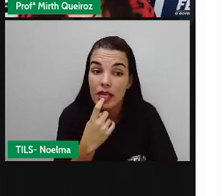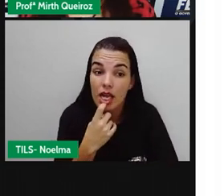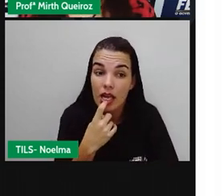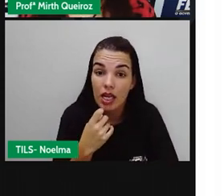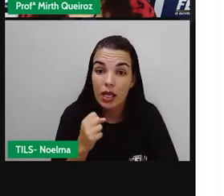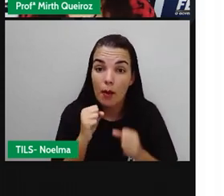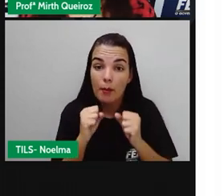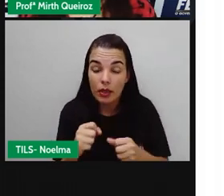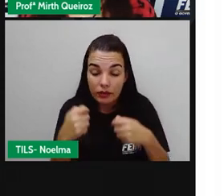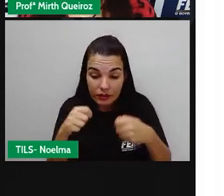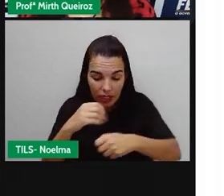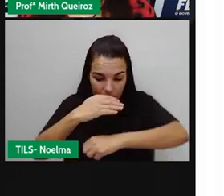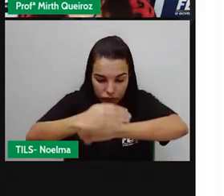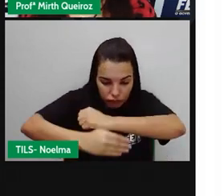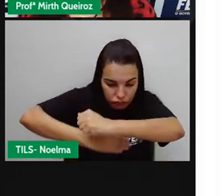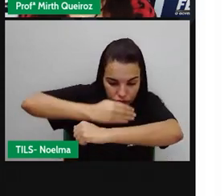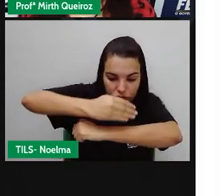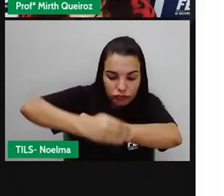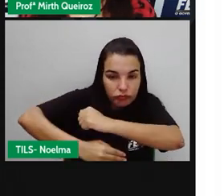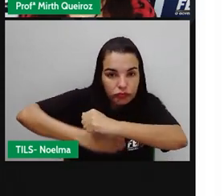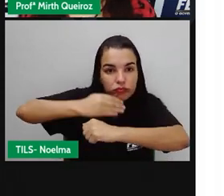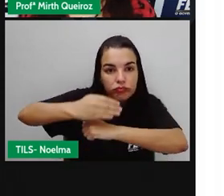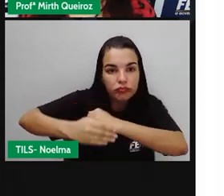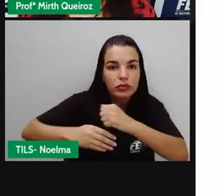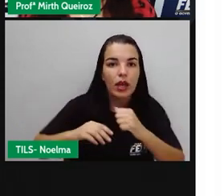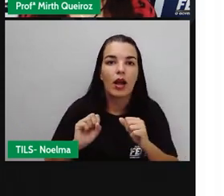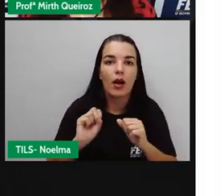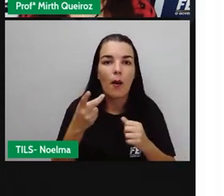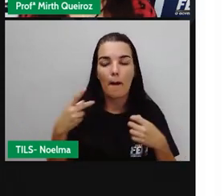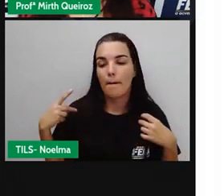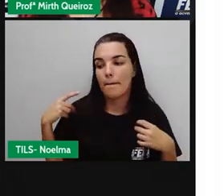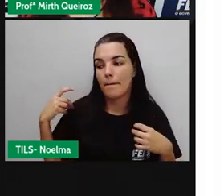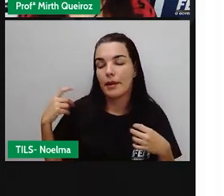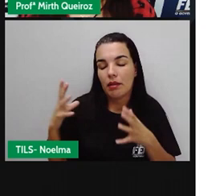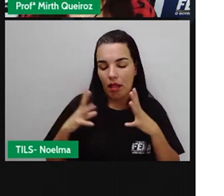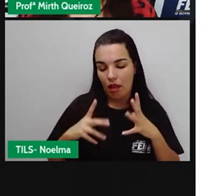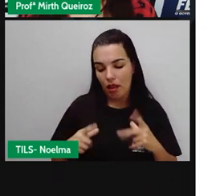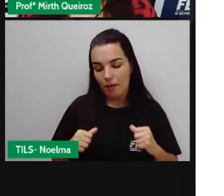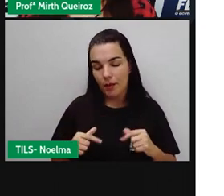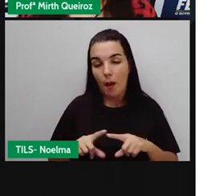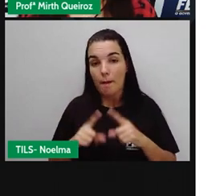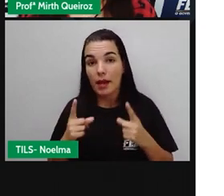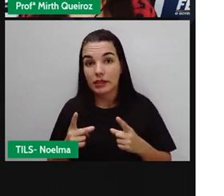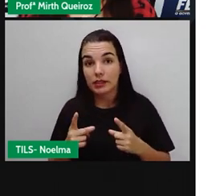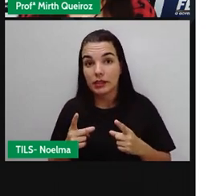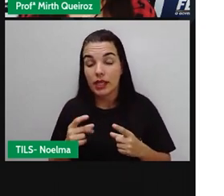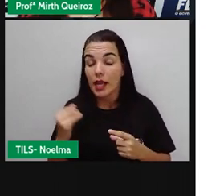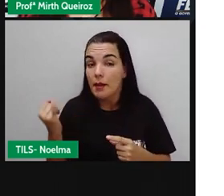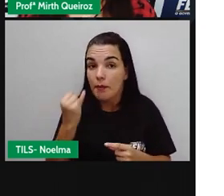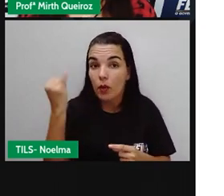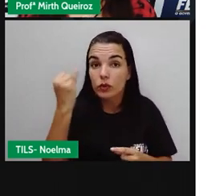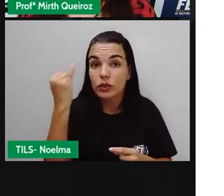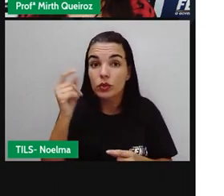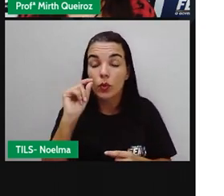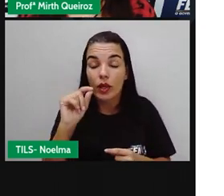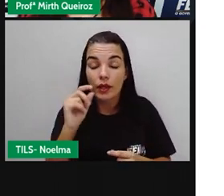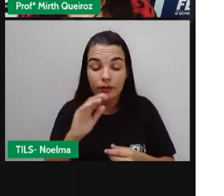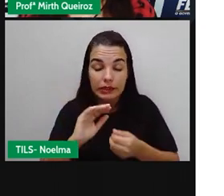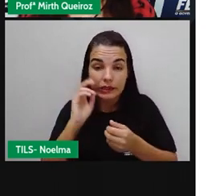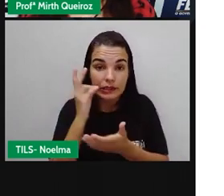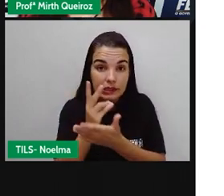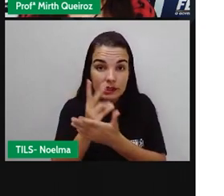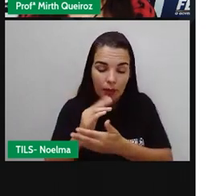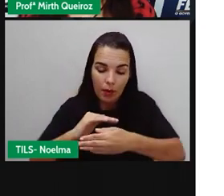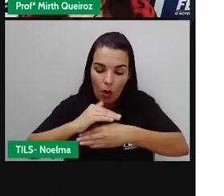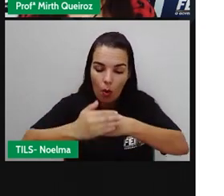um curativo com gás ou um pano bem limpo. Mas o ideal mesmo é que a gente cubra aí